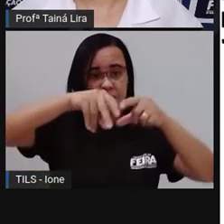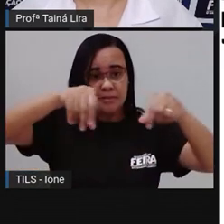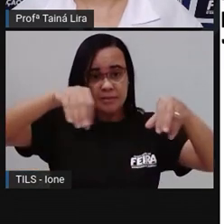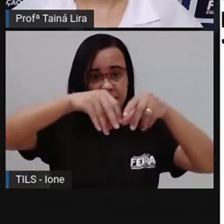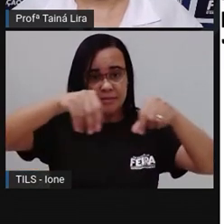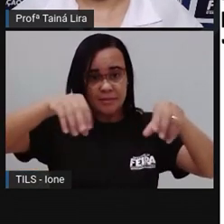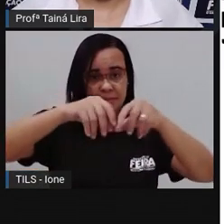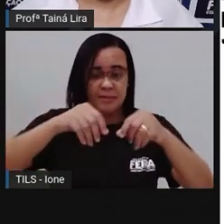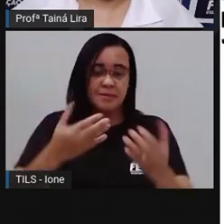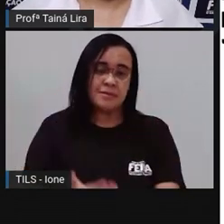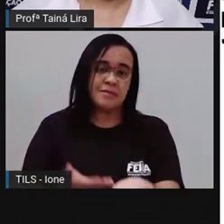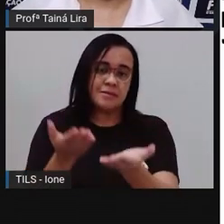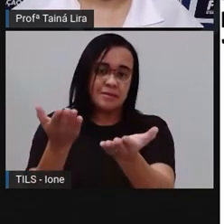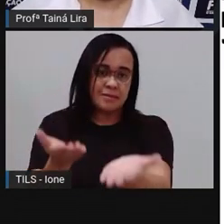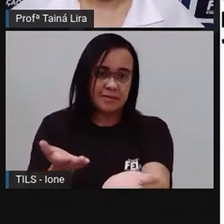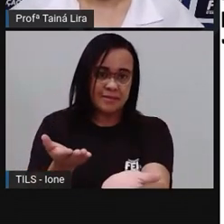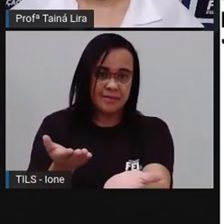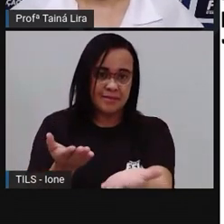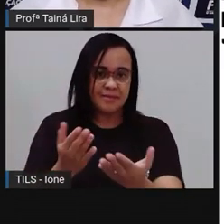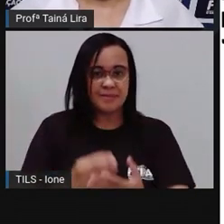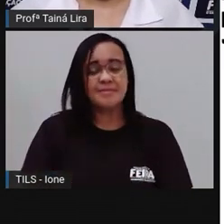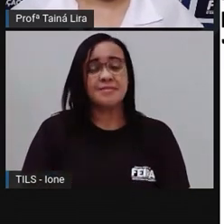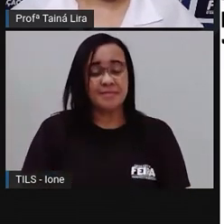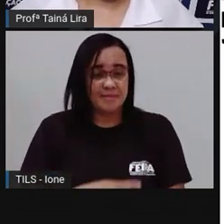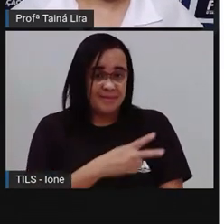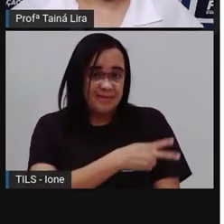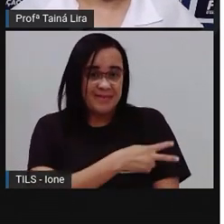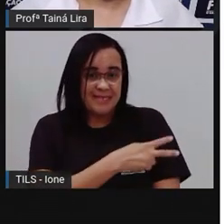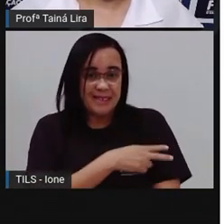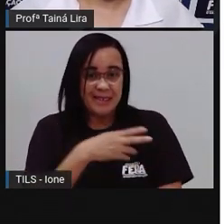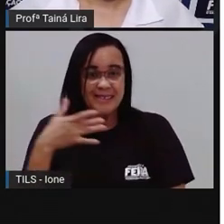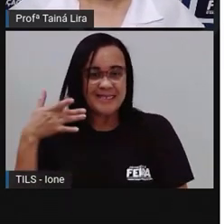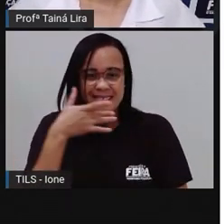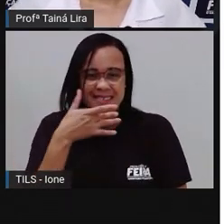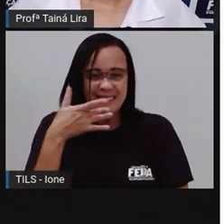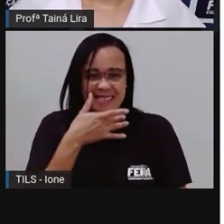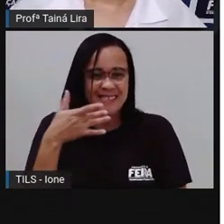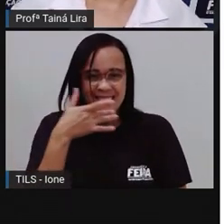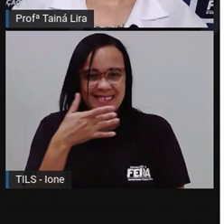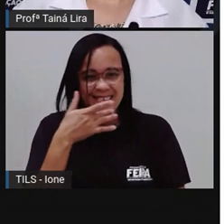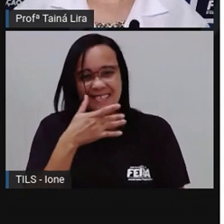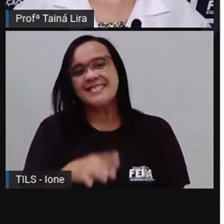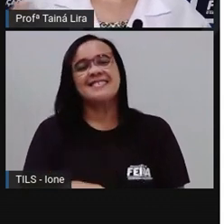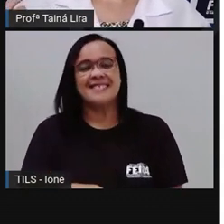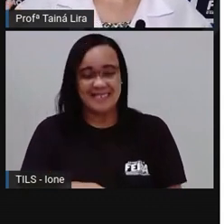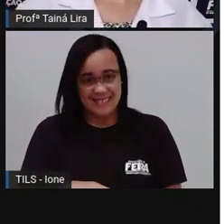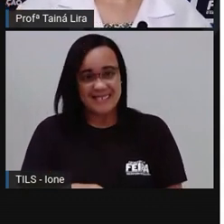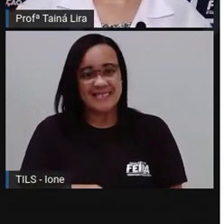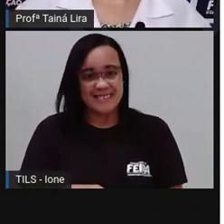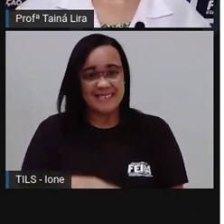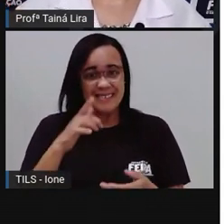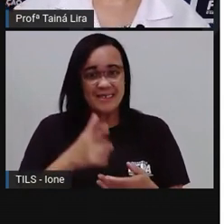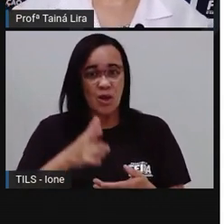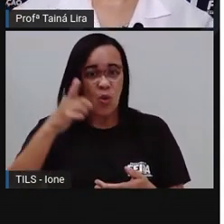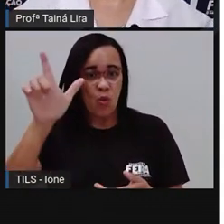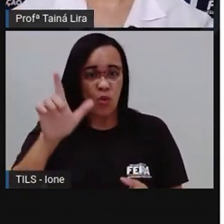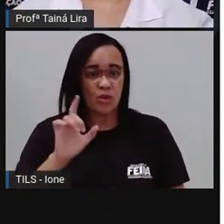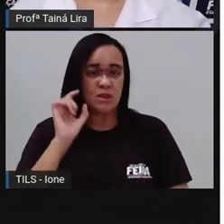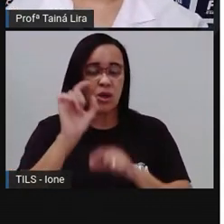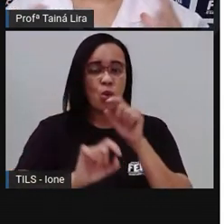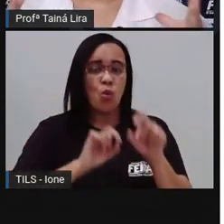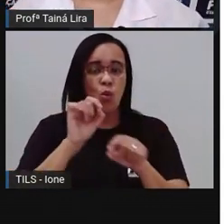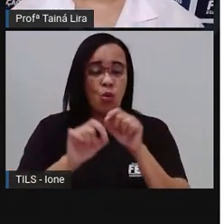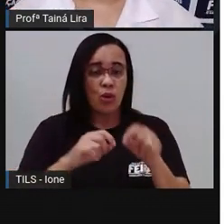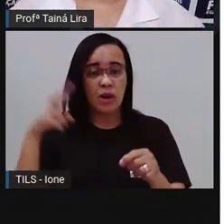Hum, segundo ano. Olha lá que delícia, hein? Ó, outra questão que nós